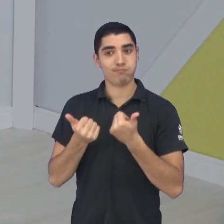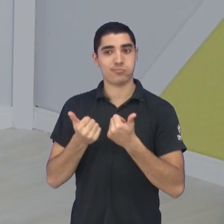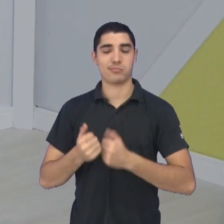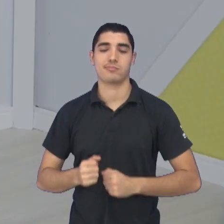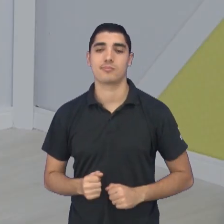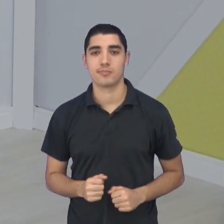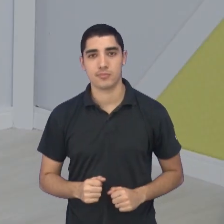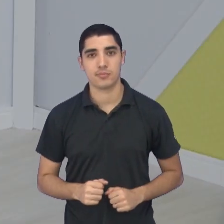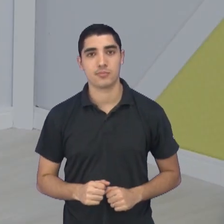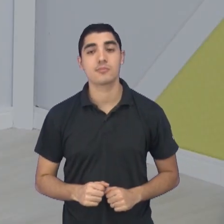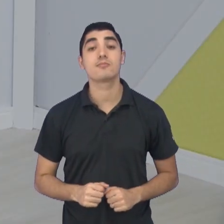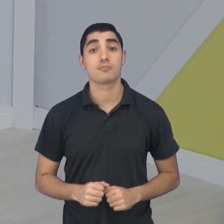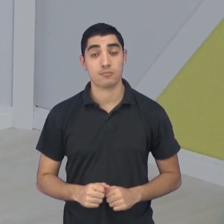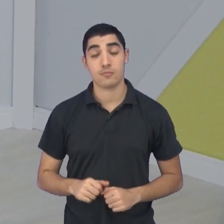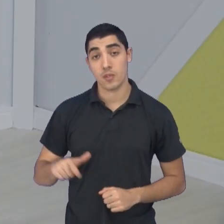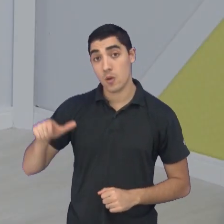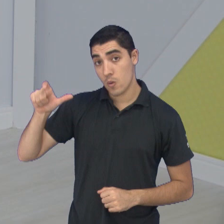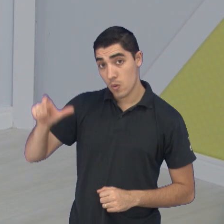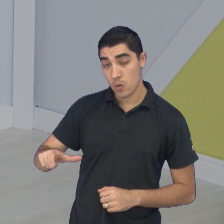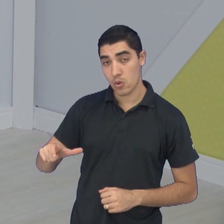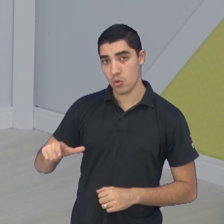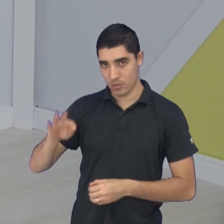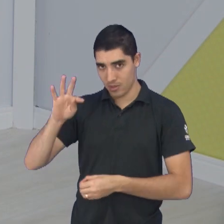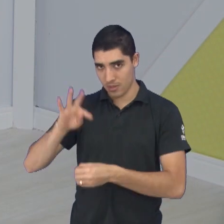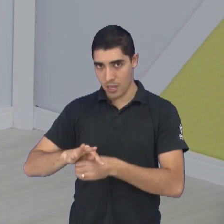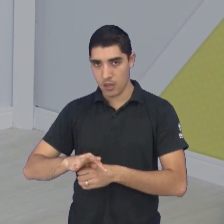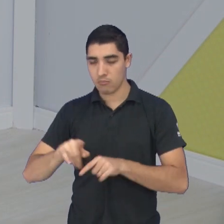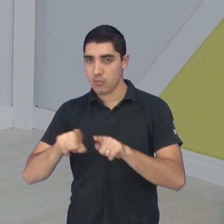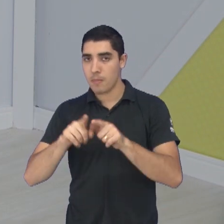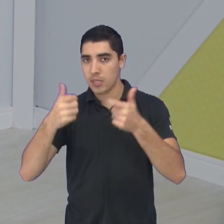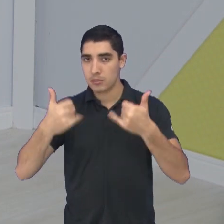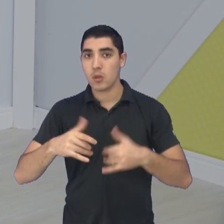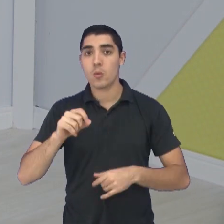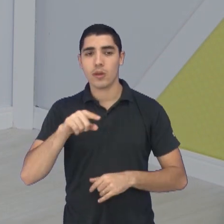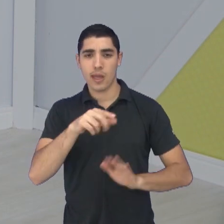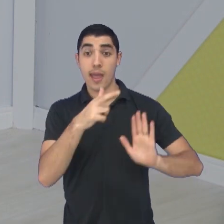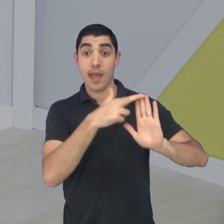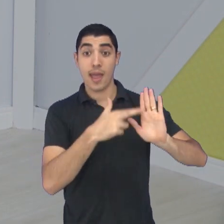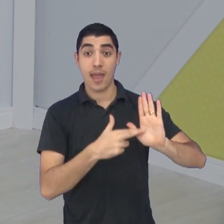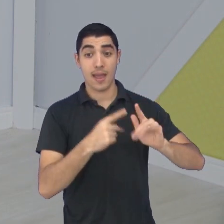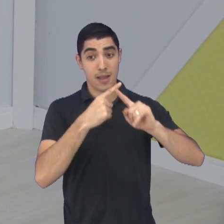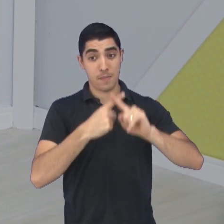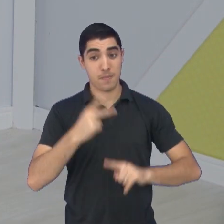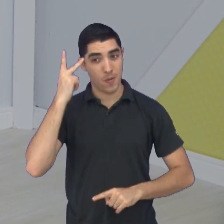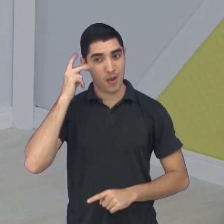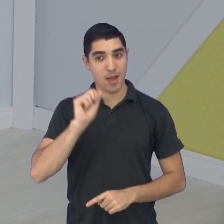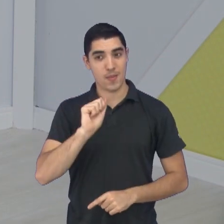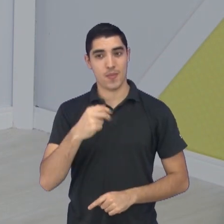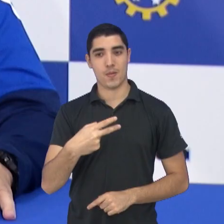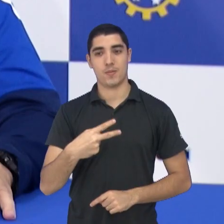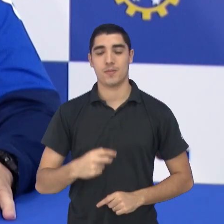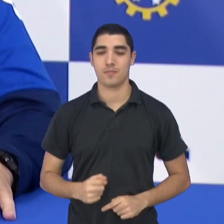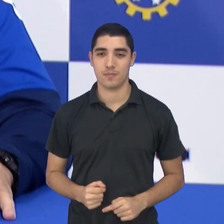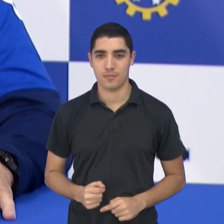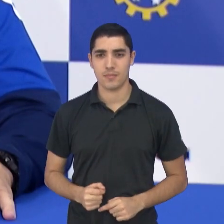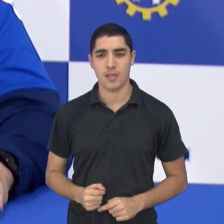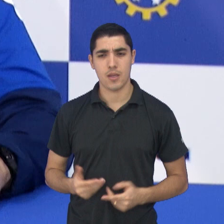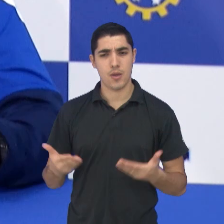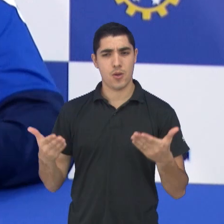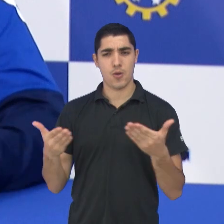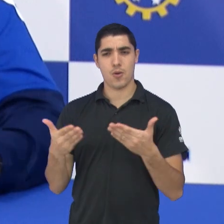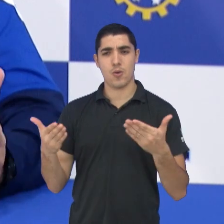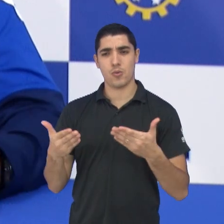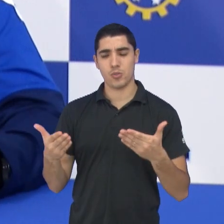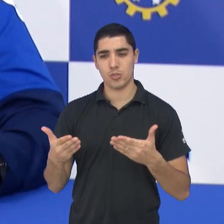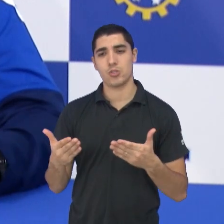O Ricardo Costa também, ele questionou o regulamento da Série 2. É, hoje passou todos os times